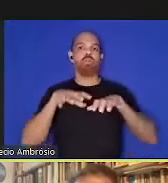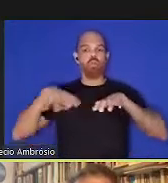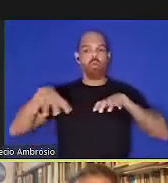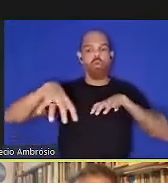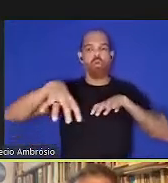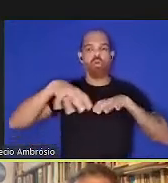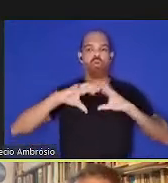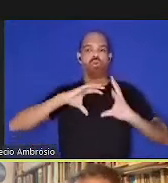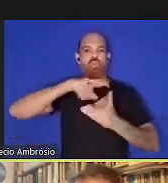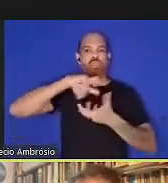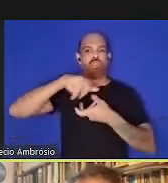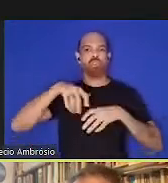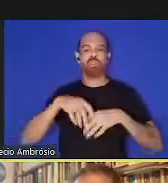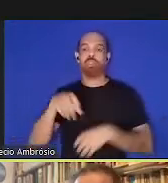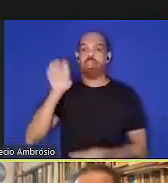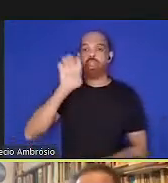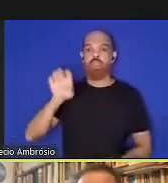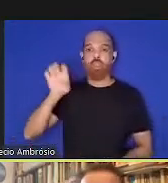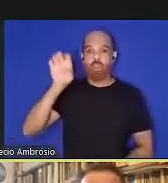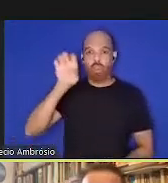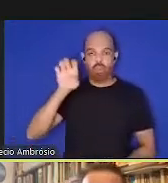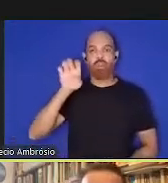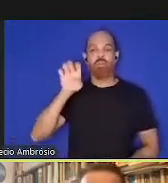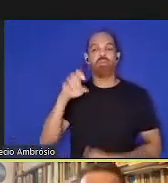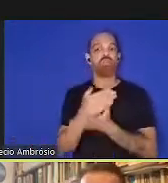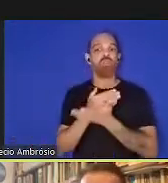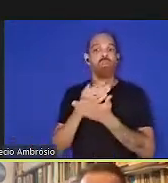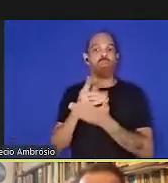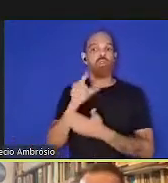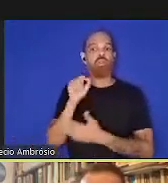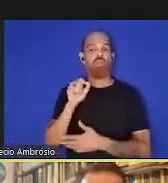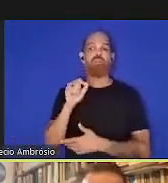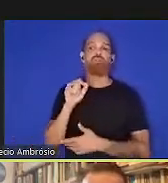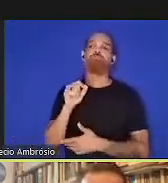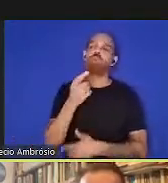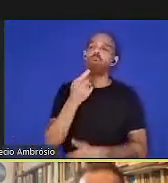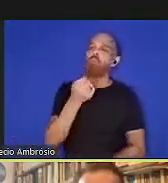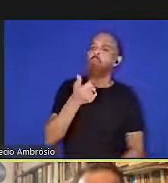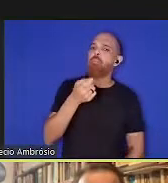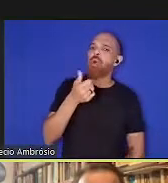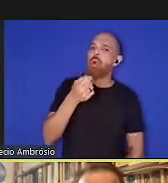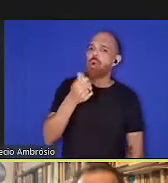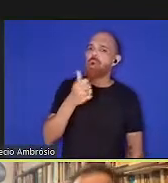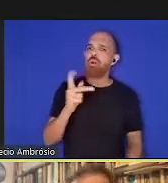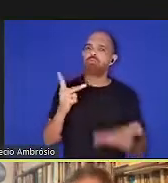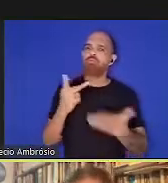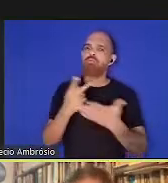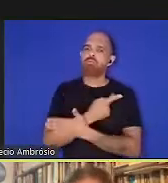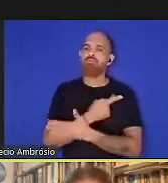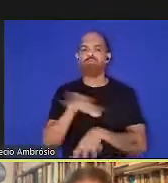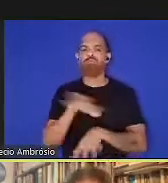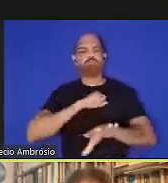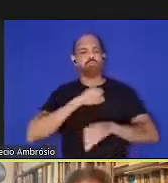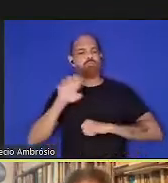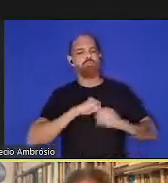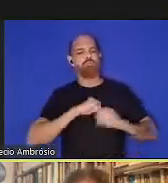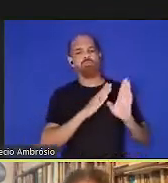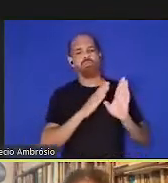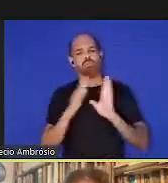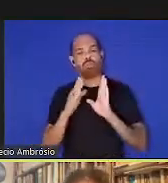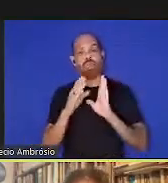na Europa, no início eram muito poucos casos e no final do ano